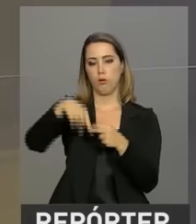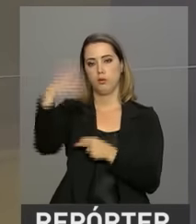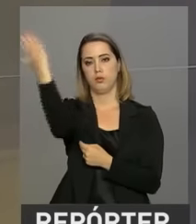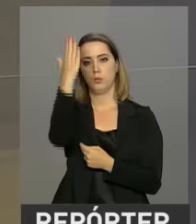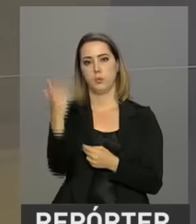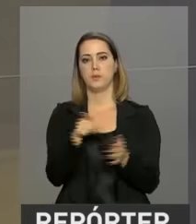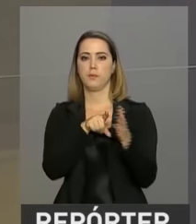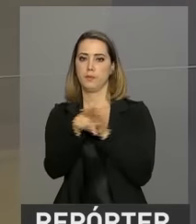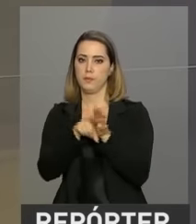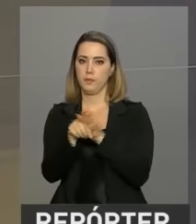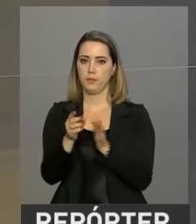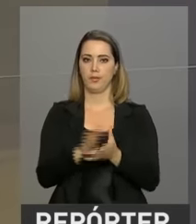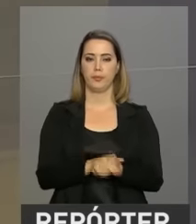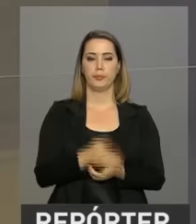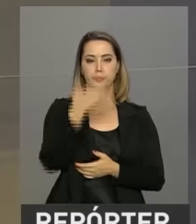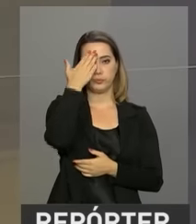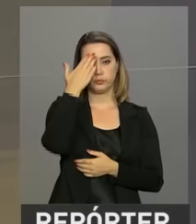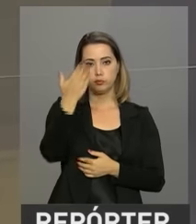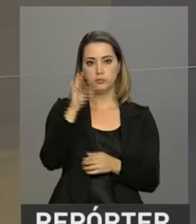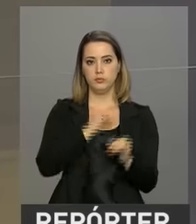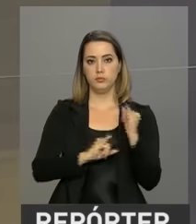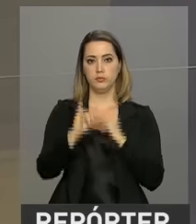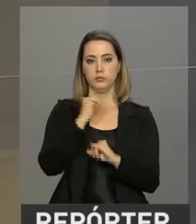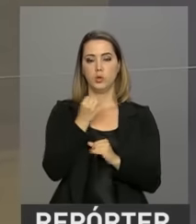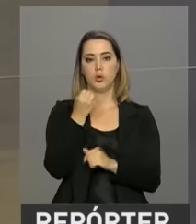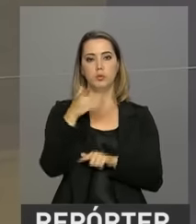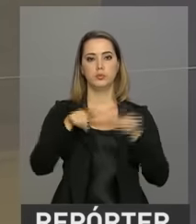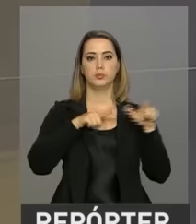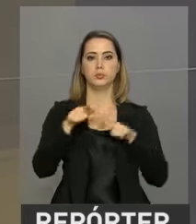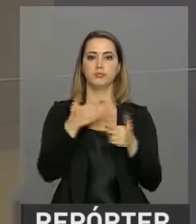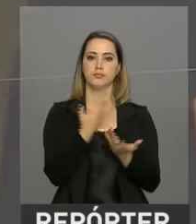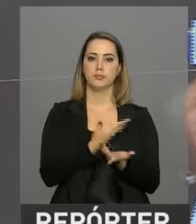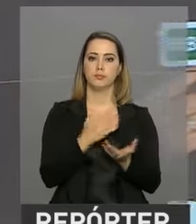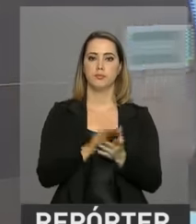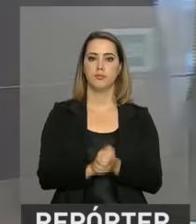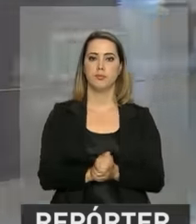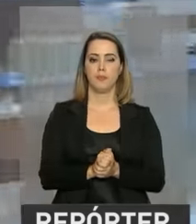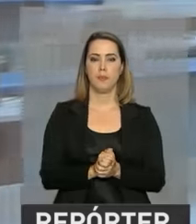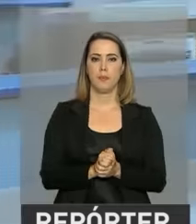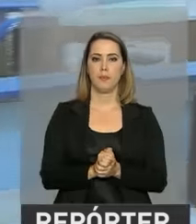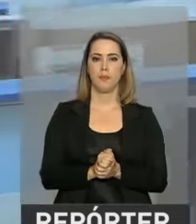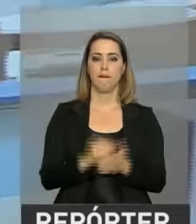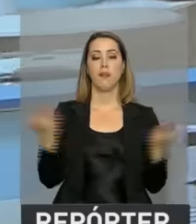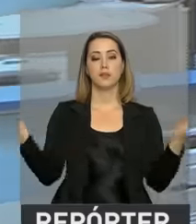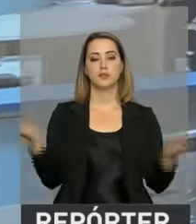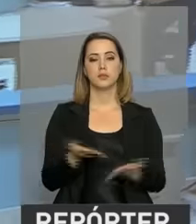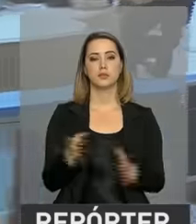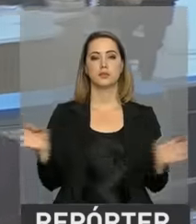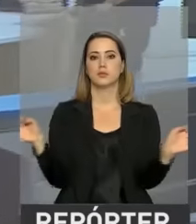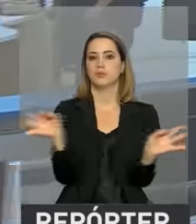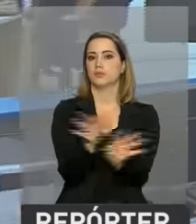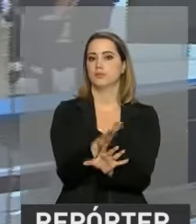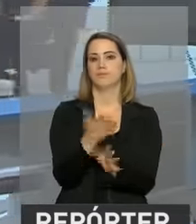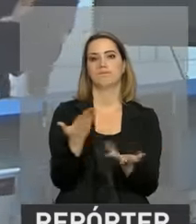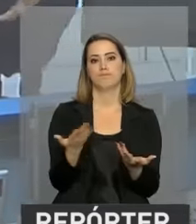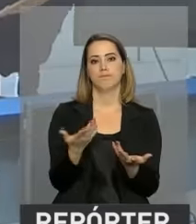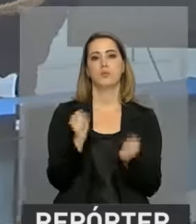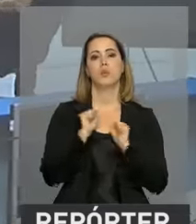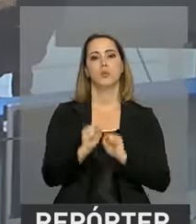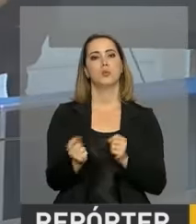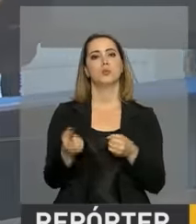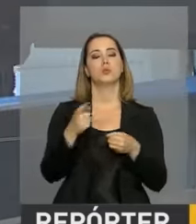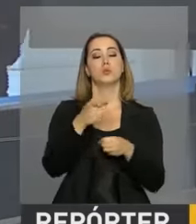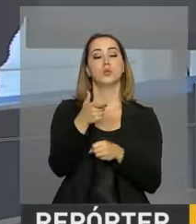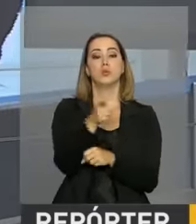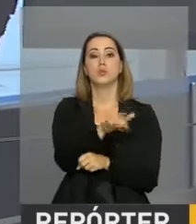Paulo La Salvia, muito obrigado pelas suas informações. Bom trabalho para você aí. E esta edição do Repórter NBR termina aqui. Podemos